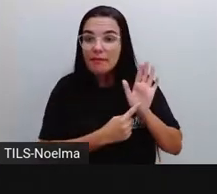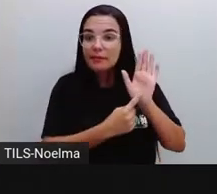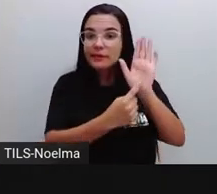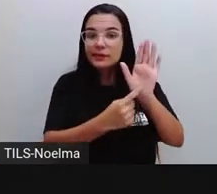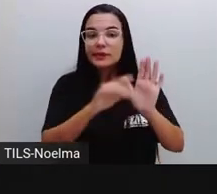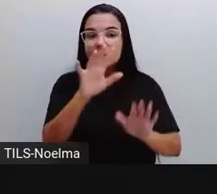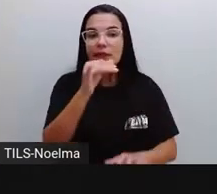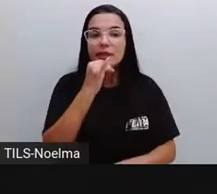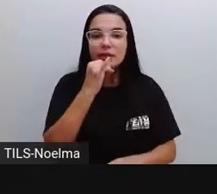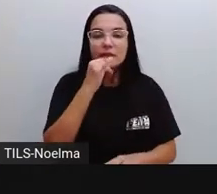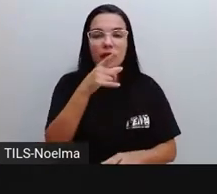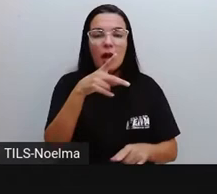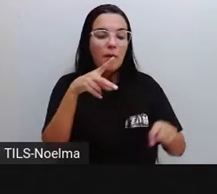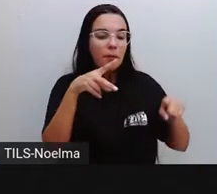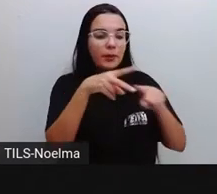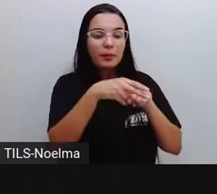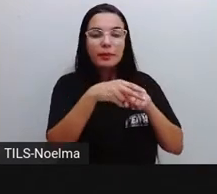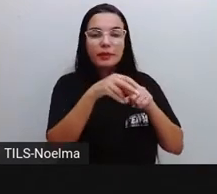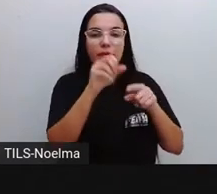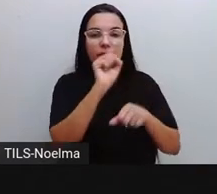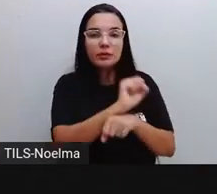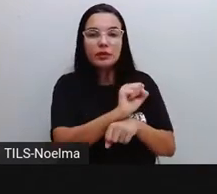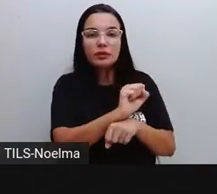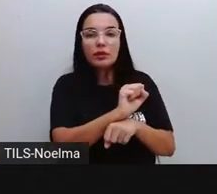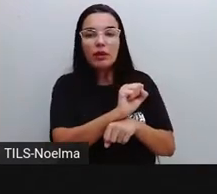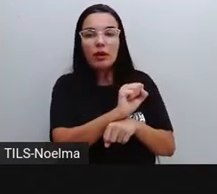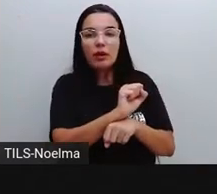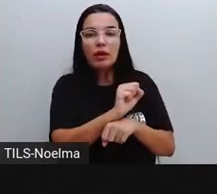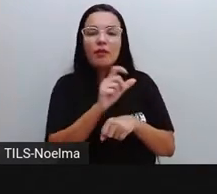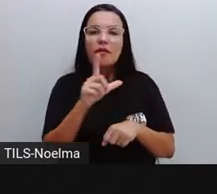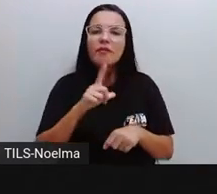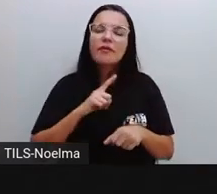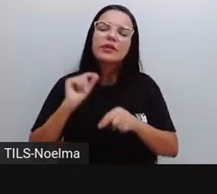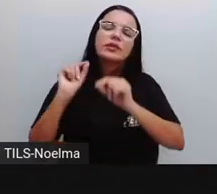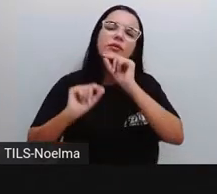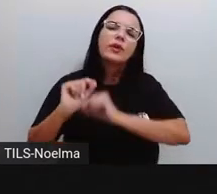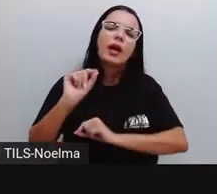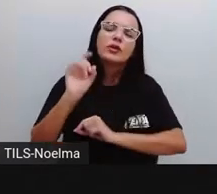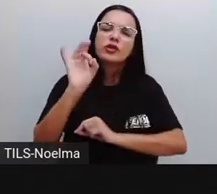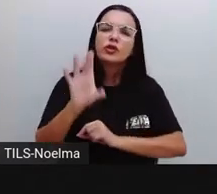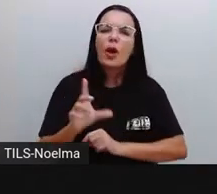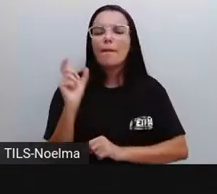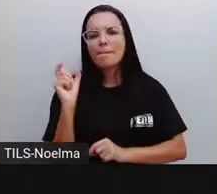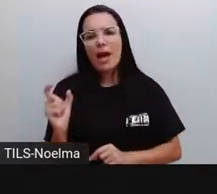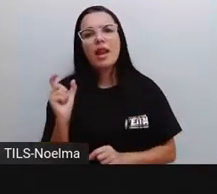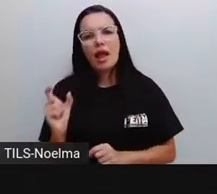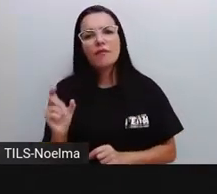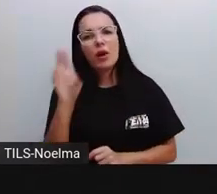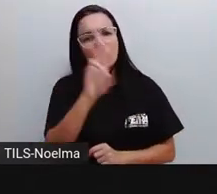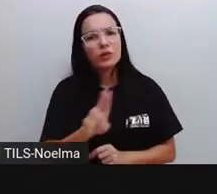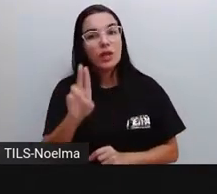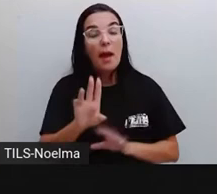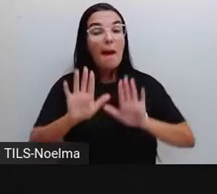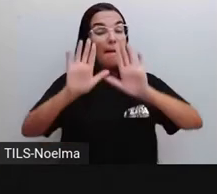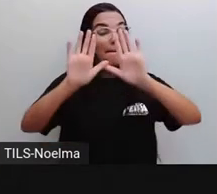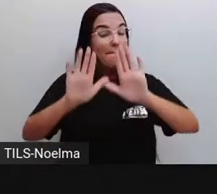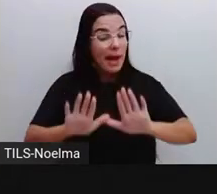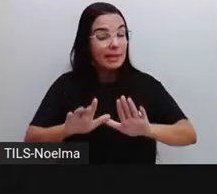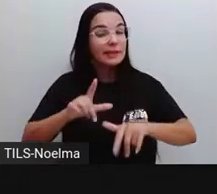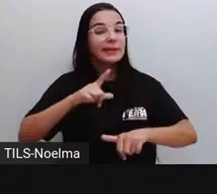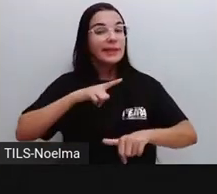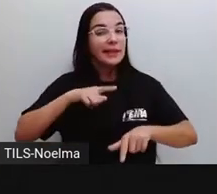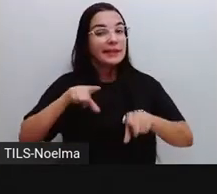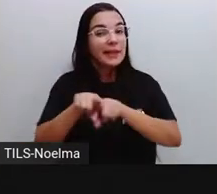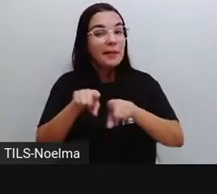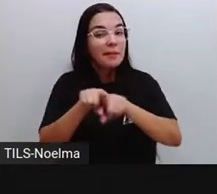escrevo aqui, ó, proibido estacionar, eu usei somente palavras. Mas eu também posso falar